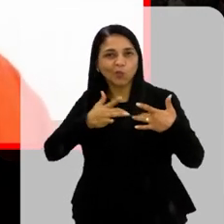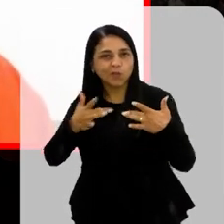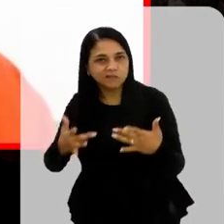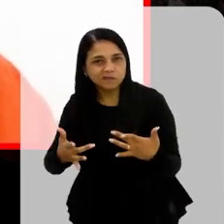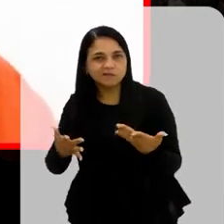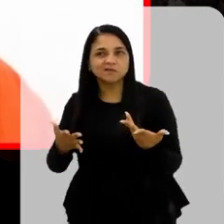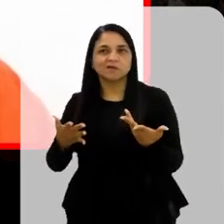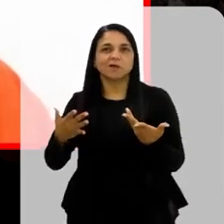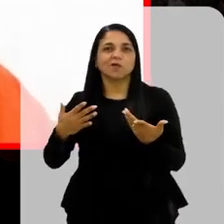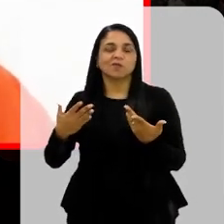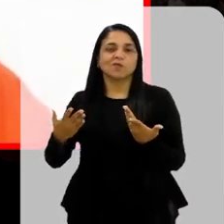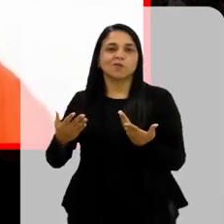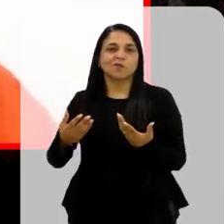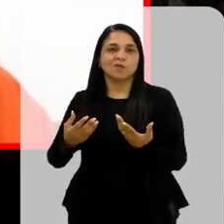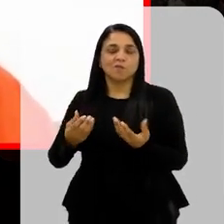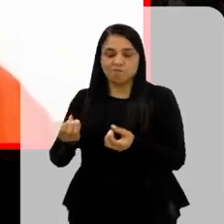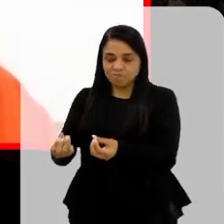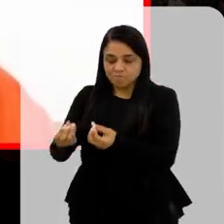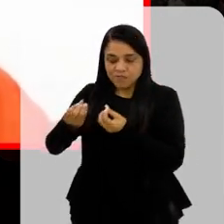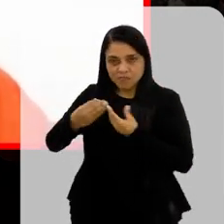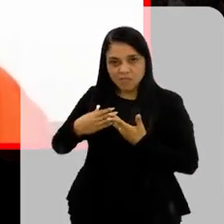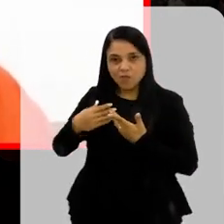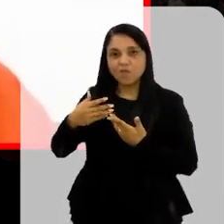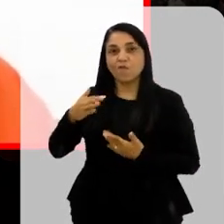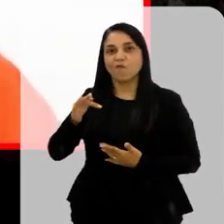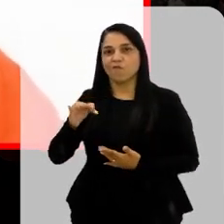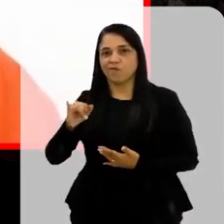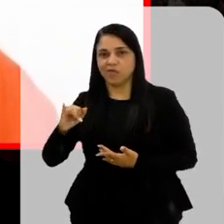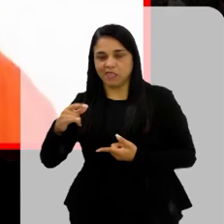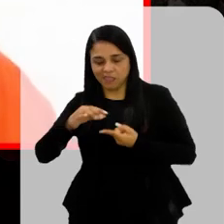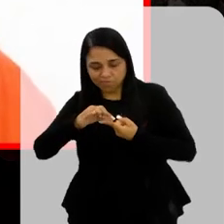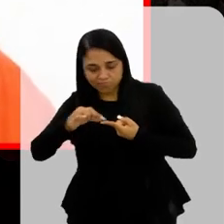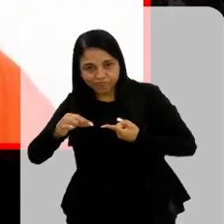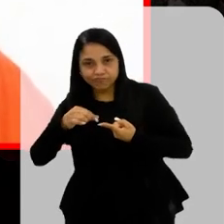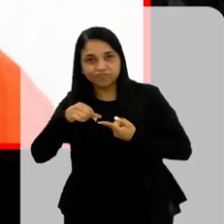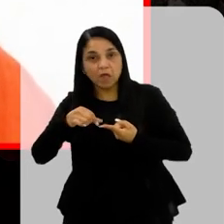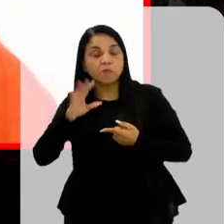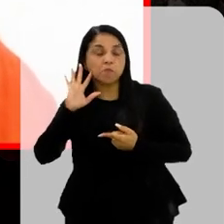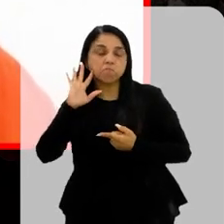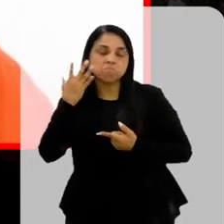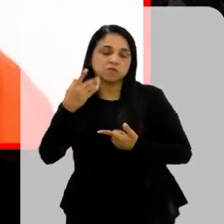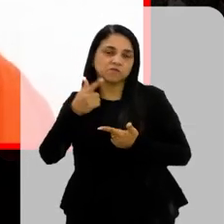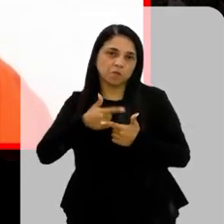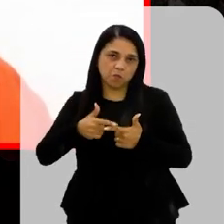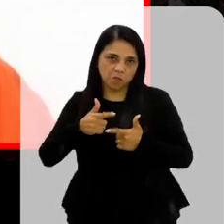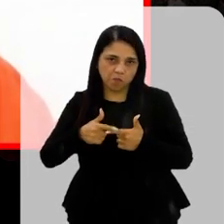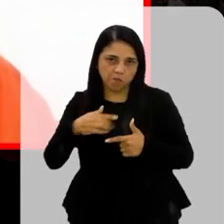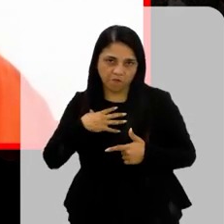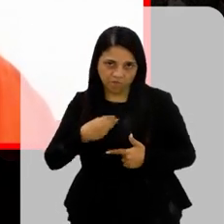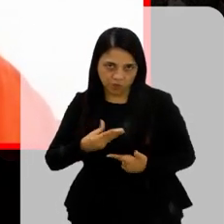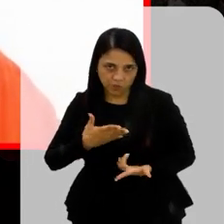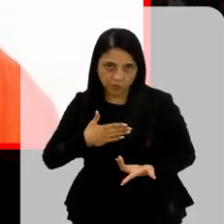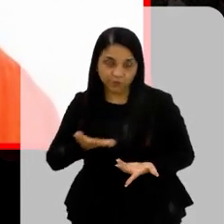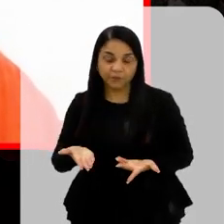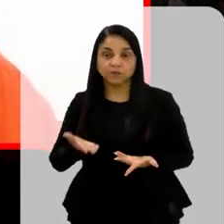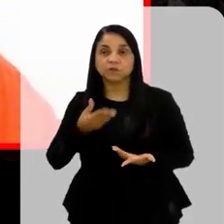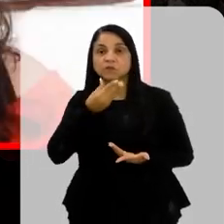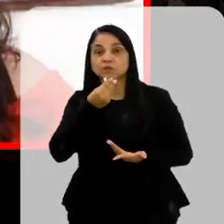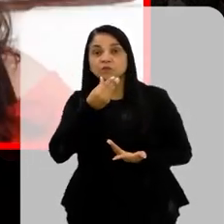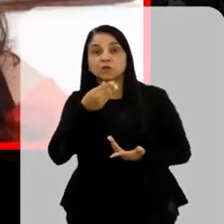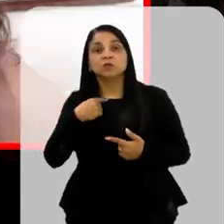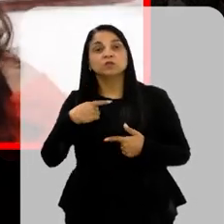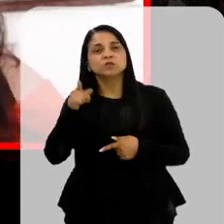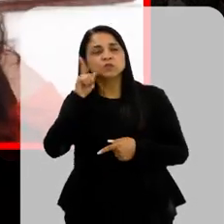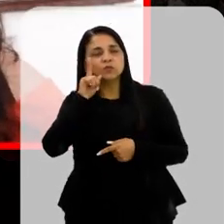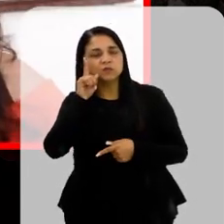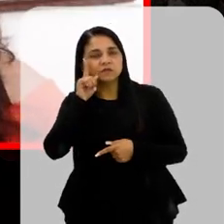ajudaram E aí me cederam Outras fitas Até o meu problema Ser solucionado Só que fica em segurança Hoje em dia